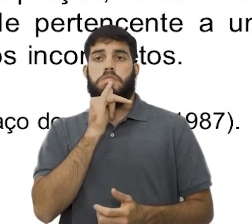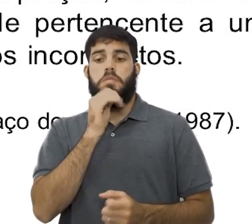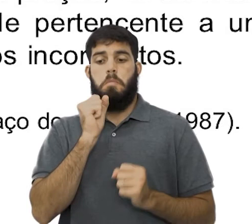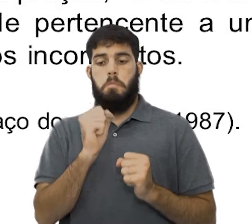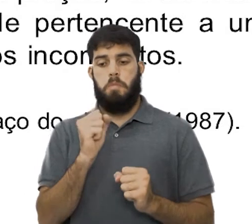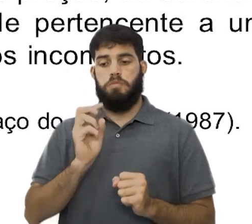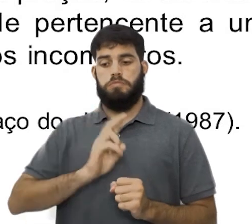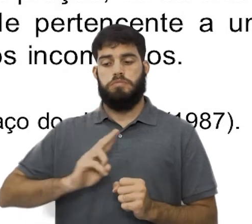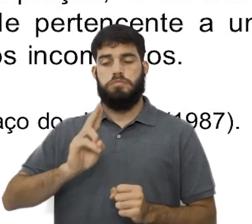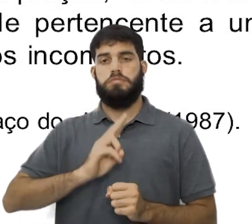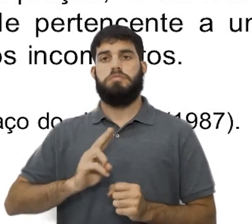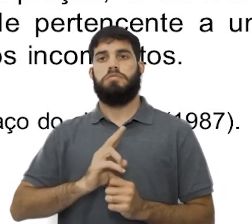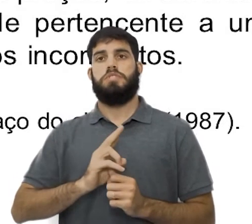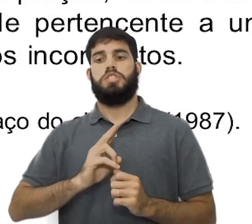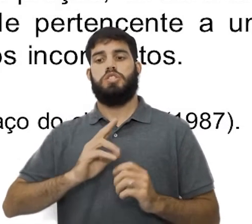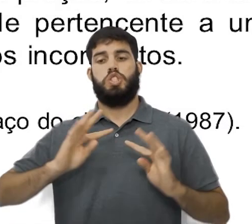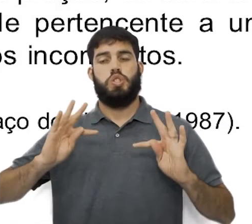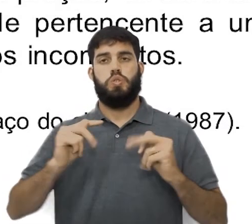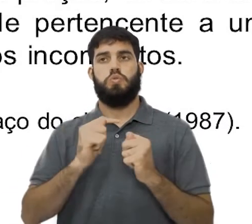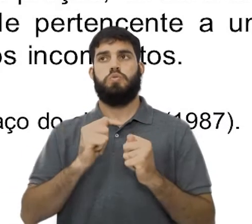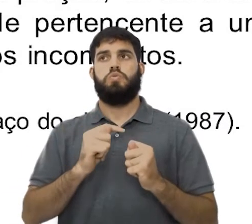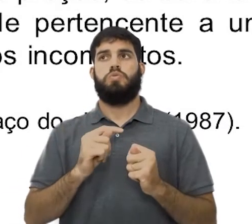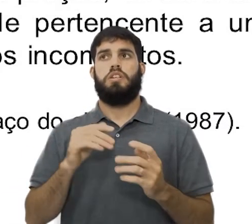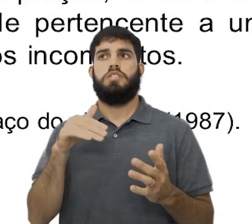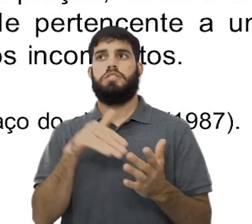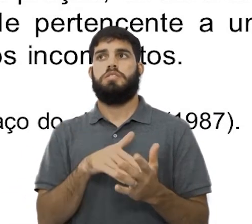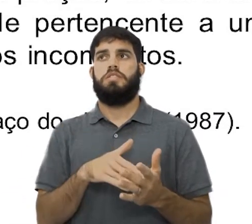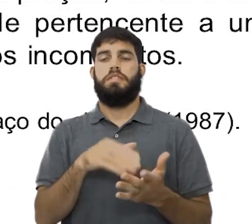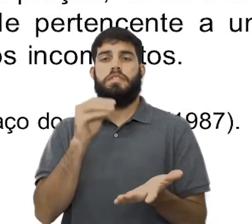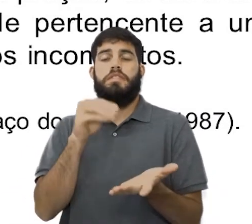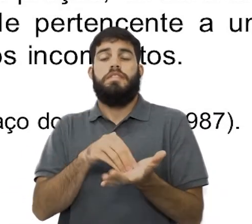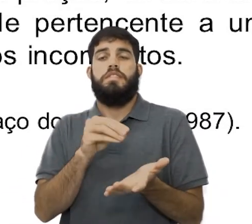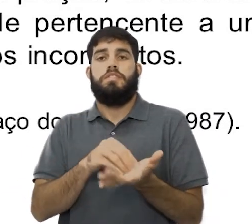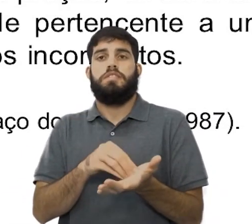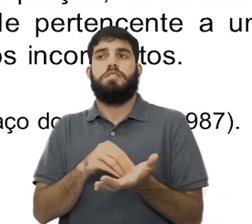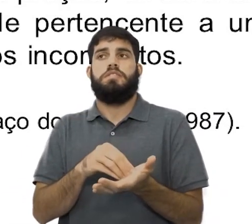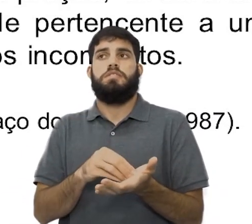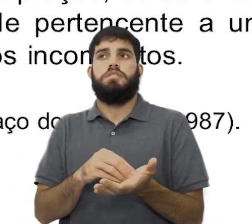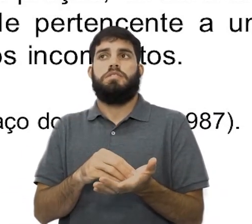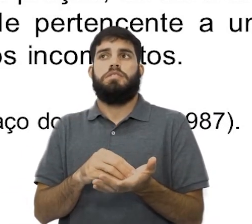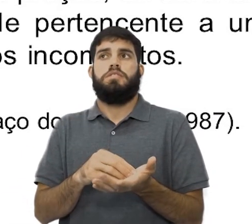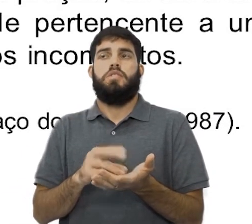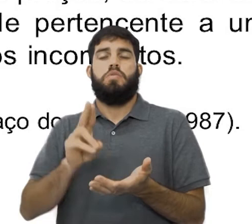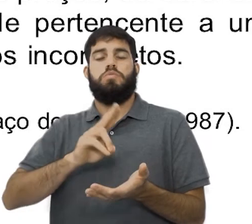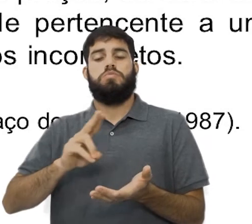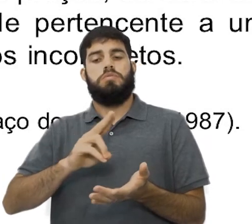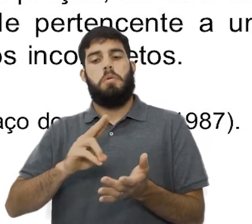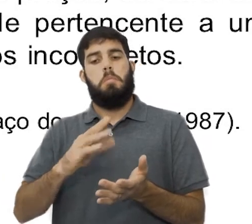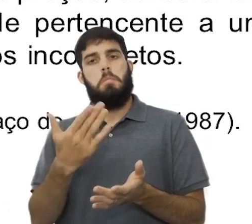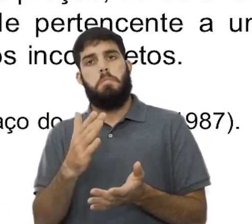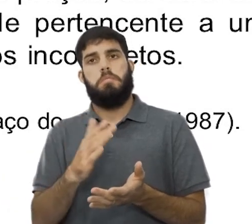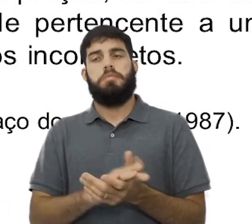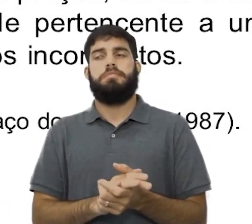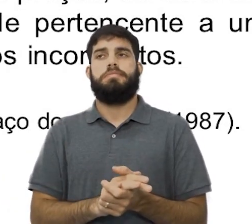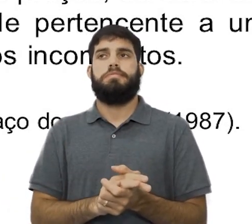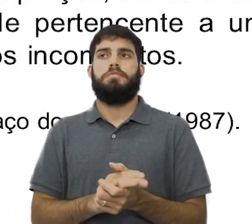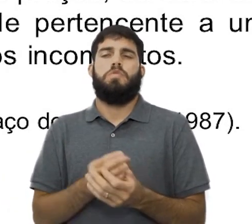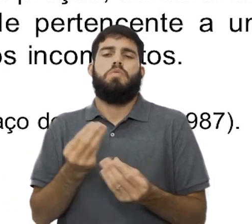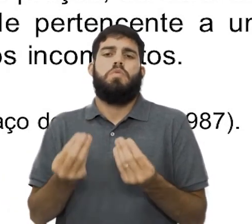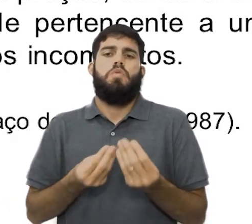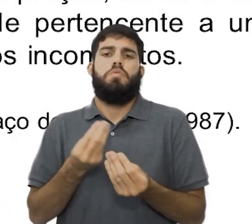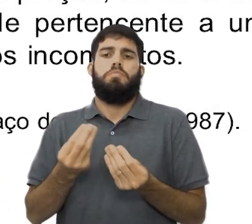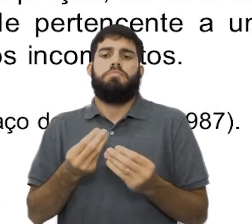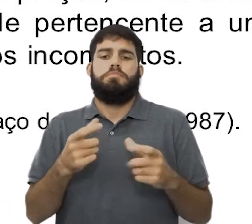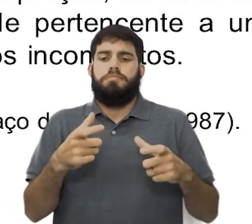utilizar a metrópole toda, até que, por falta de meios, somente utiliza parcialmente, como se fosse uma pequena